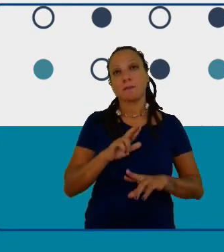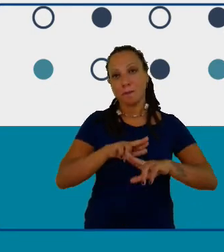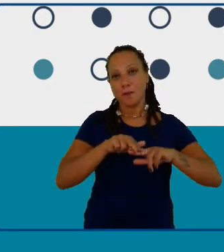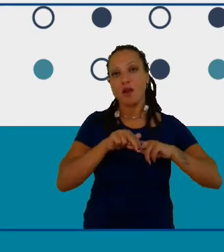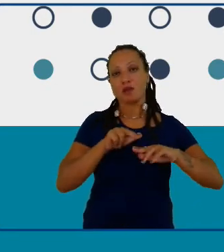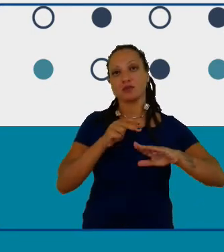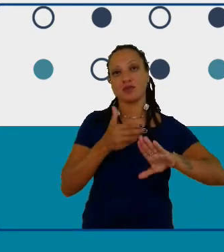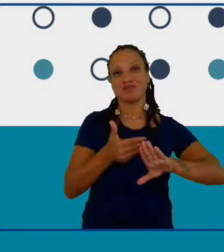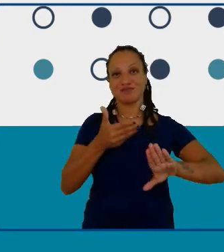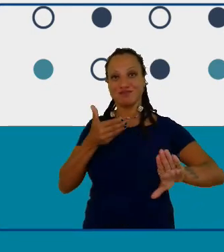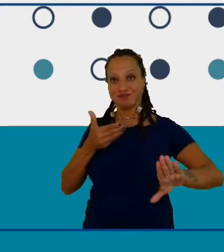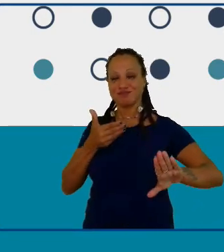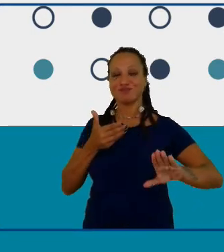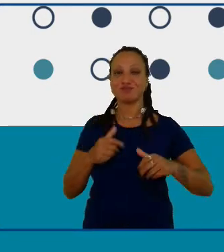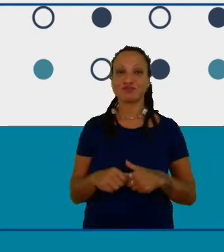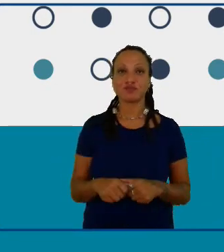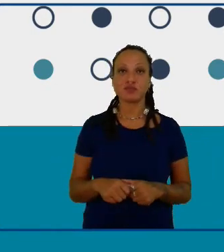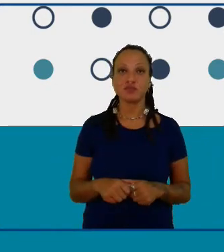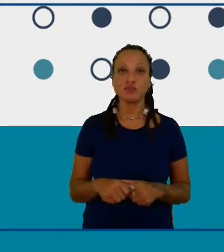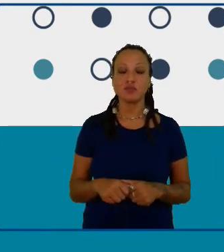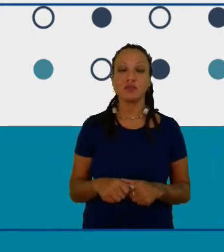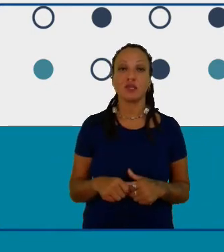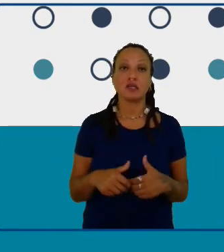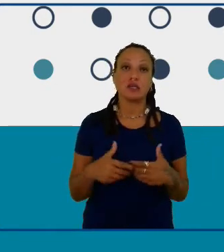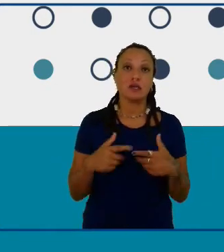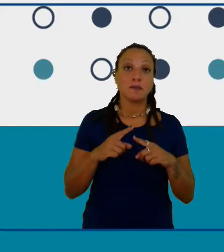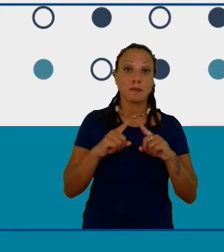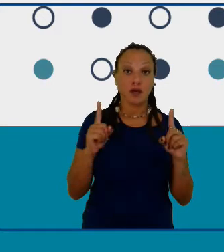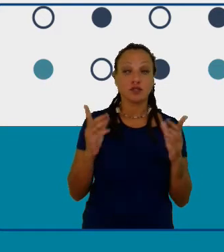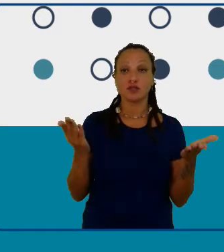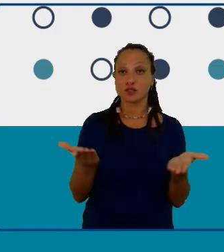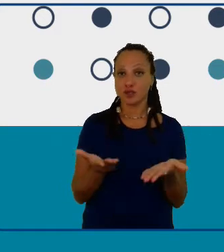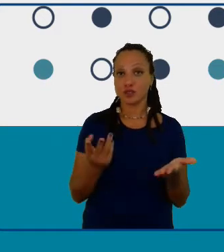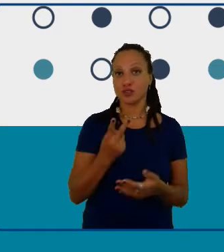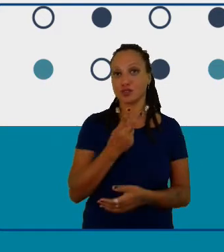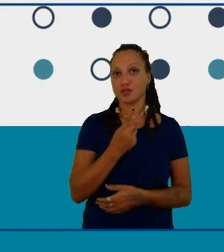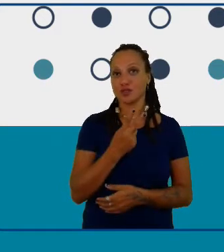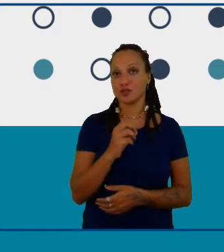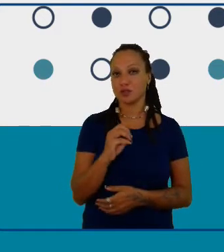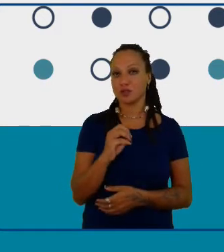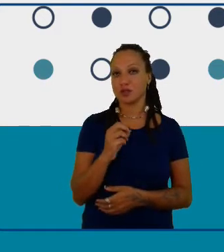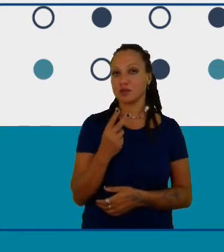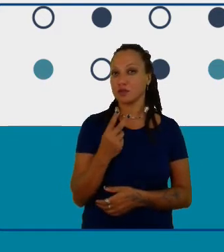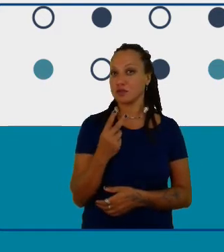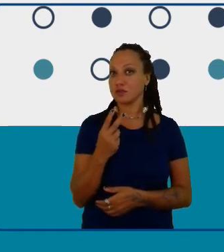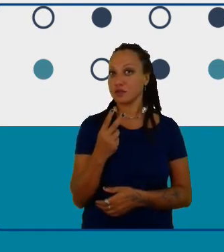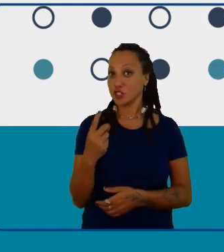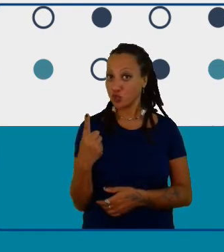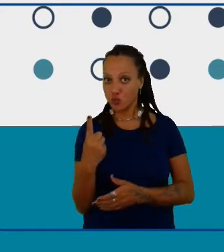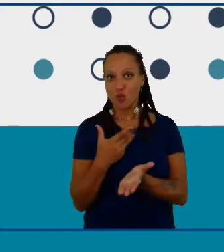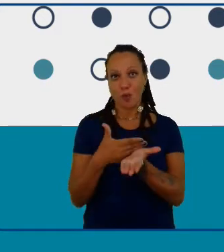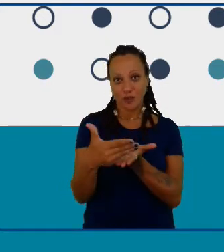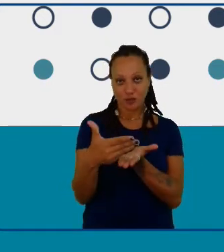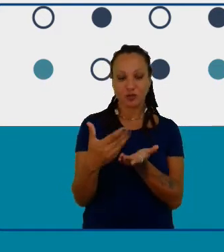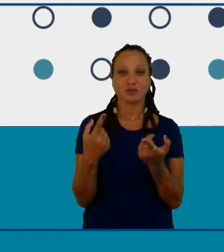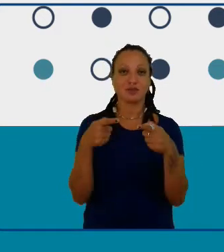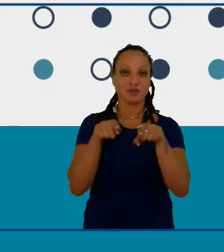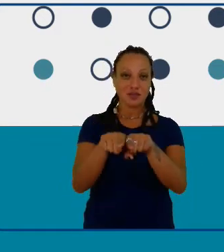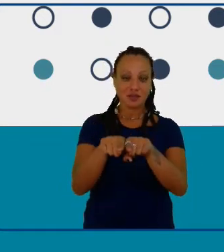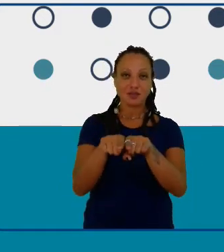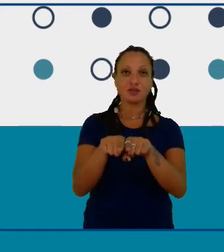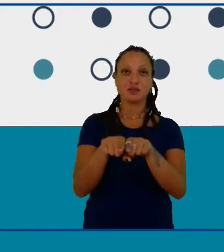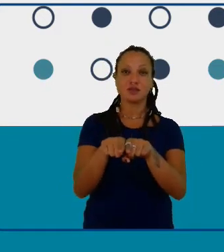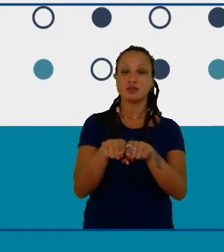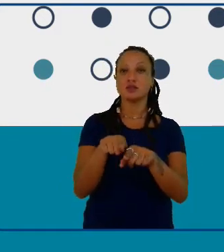bom e aí a gente tem hoje né em 2020 a gente começou em 2021 uma parceria muito interessante